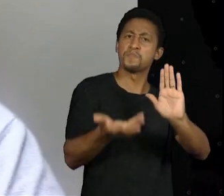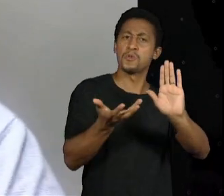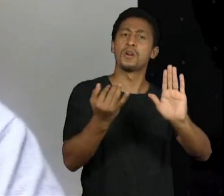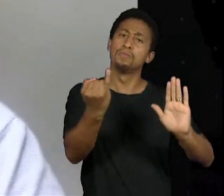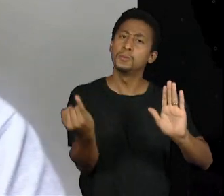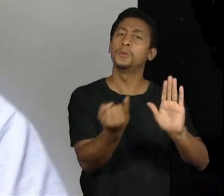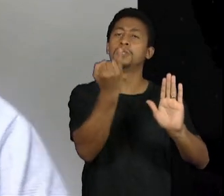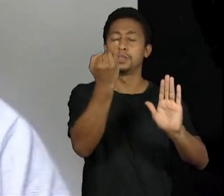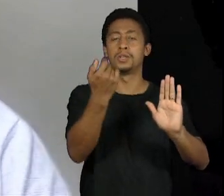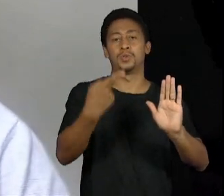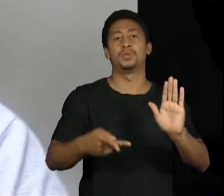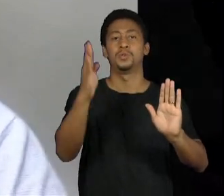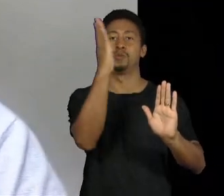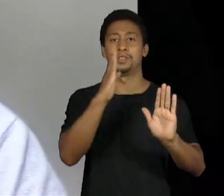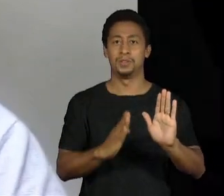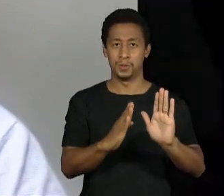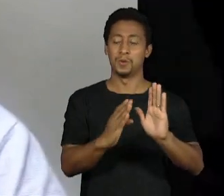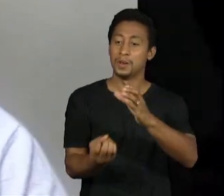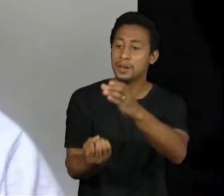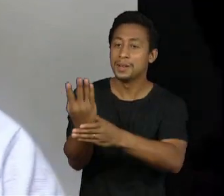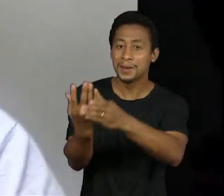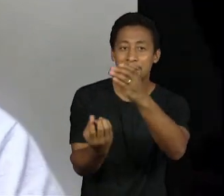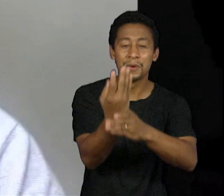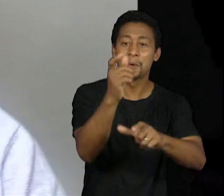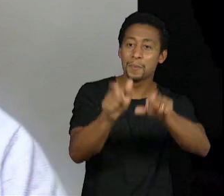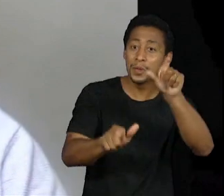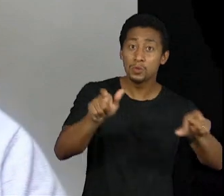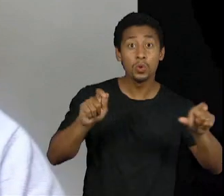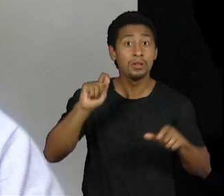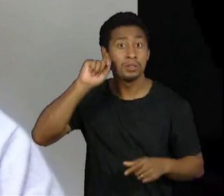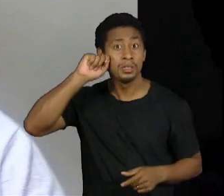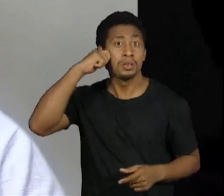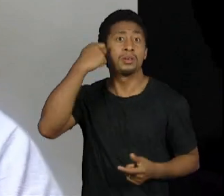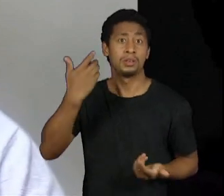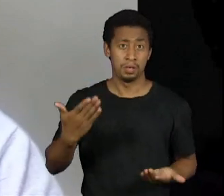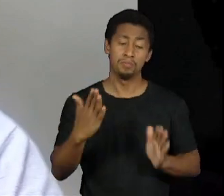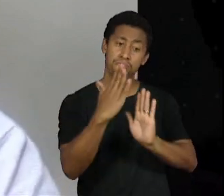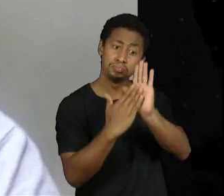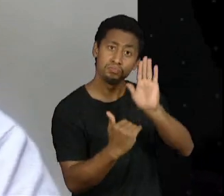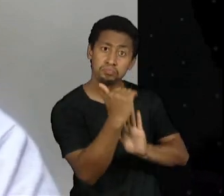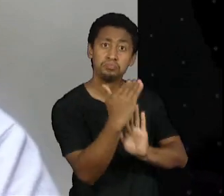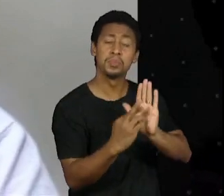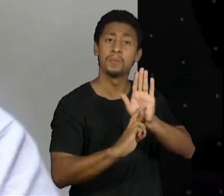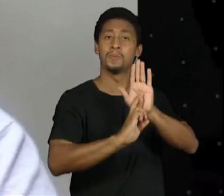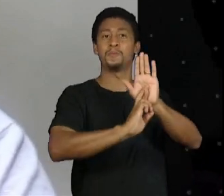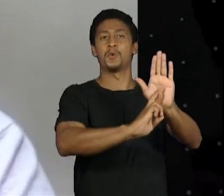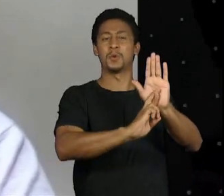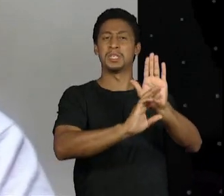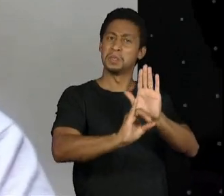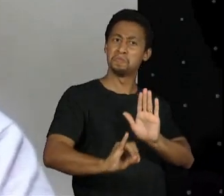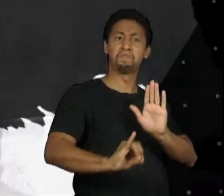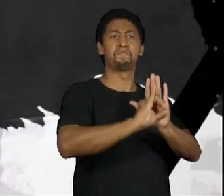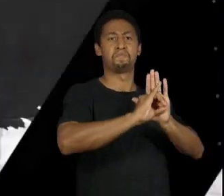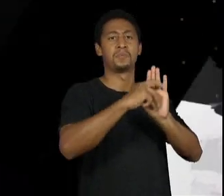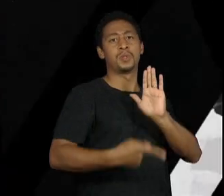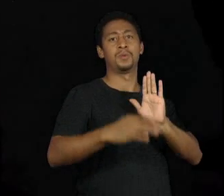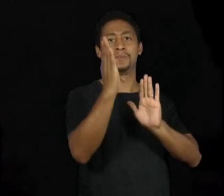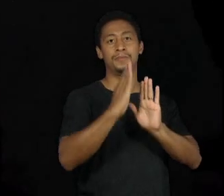produção desses artistas negros tomadas absolutamente como a representação de uma identidade nacional